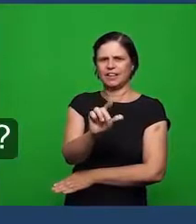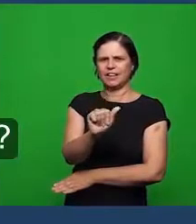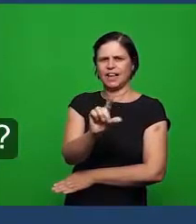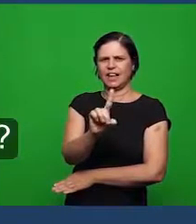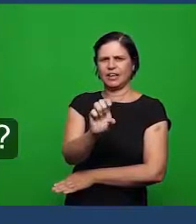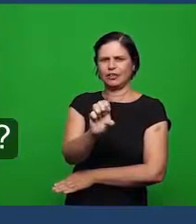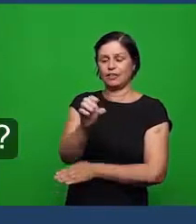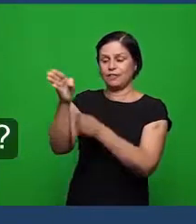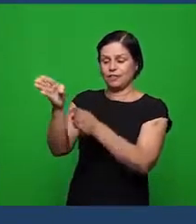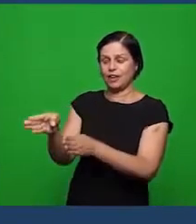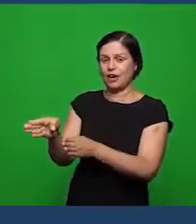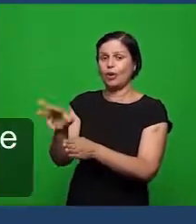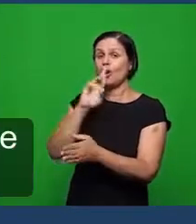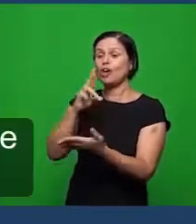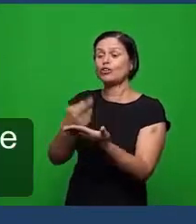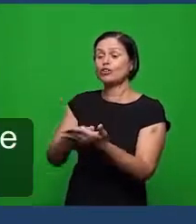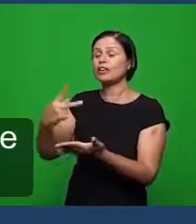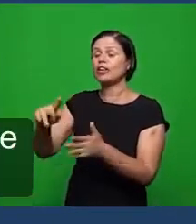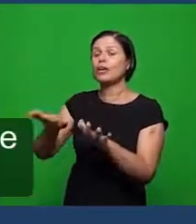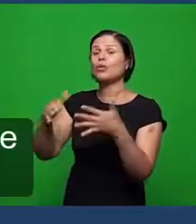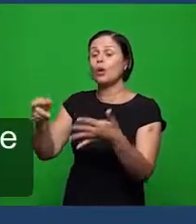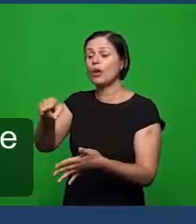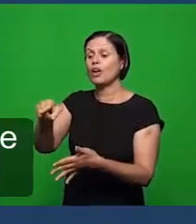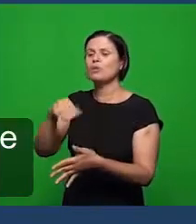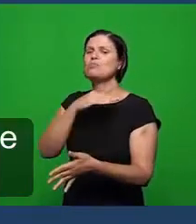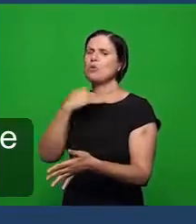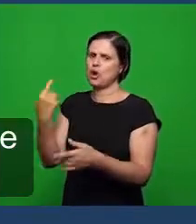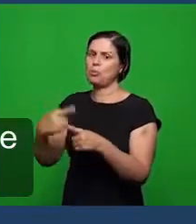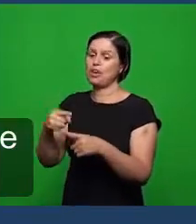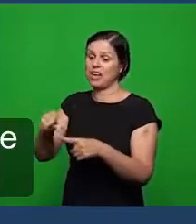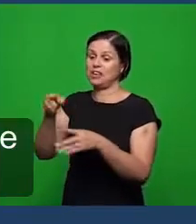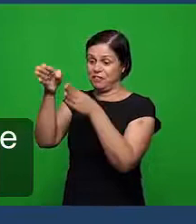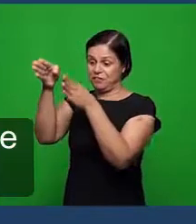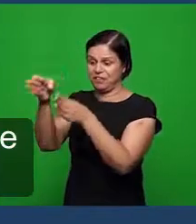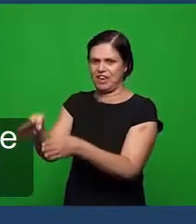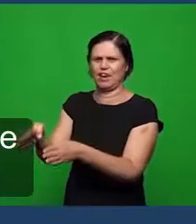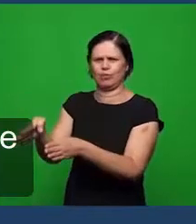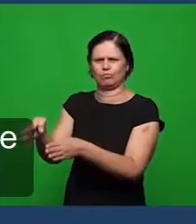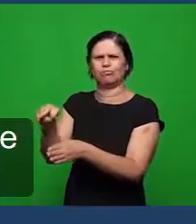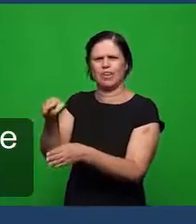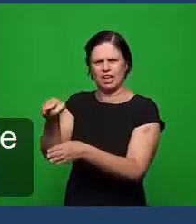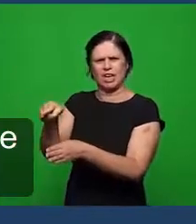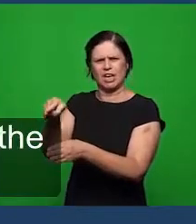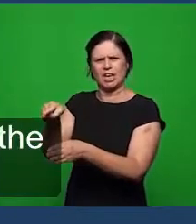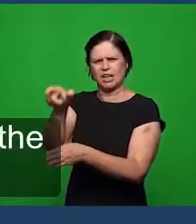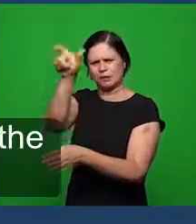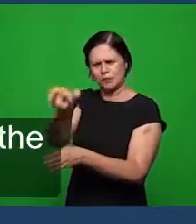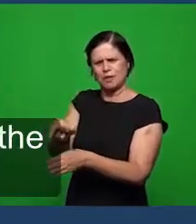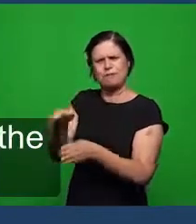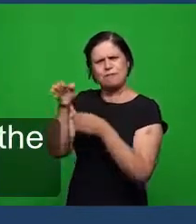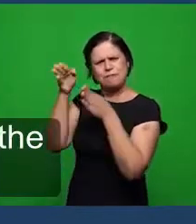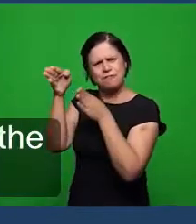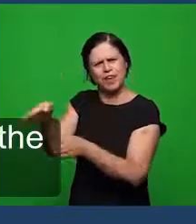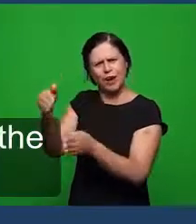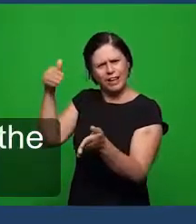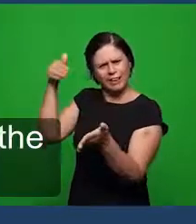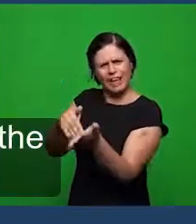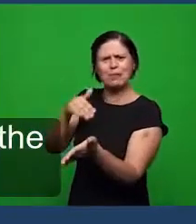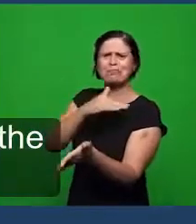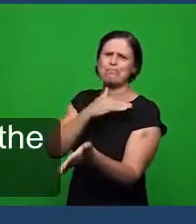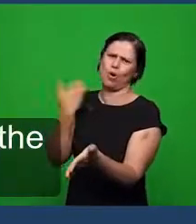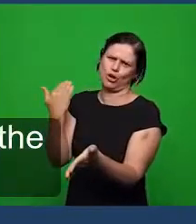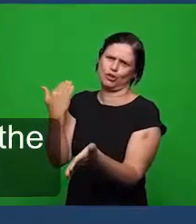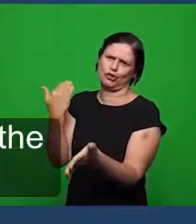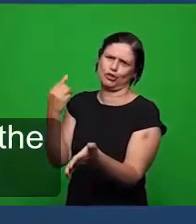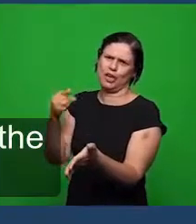resultado dele foi o que ele morreu morreu porque foi fiel ele foi fiel como ele foi fiel até a morte